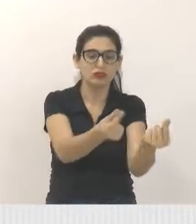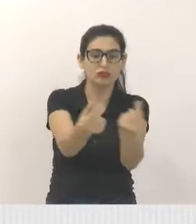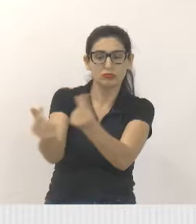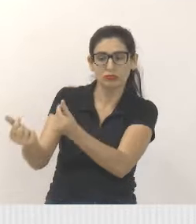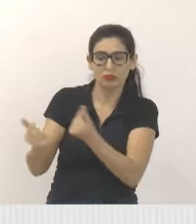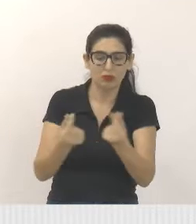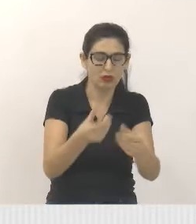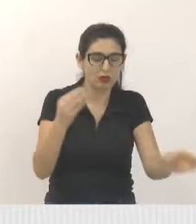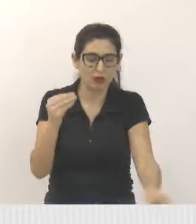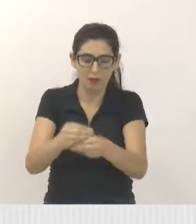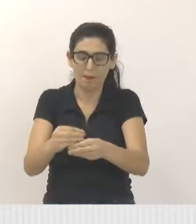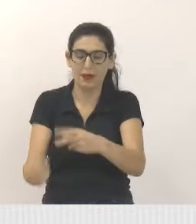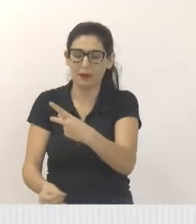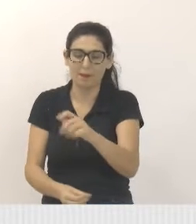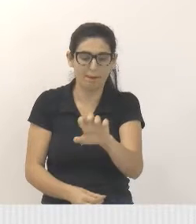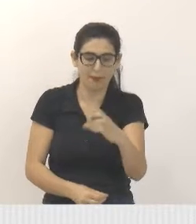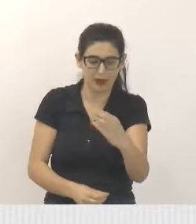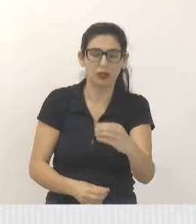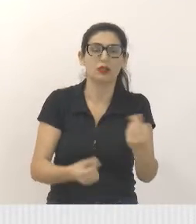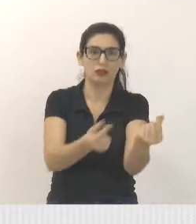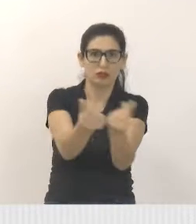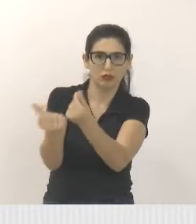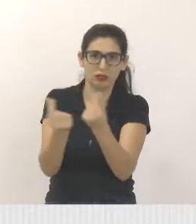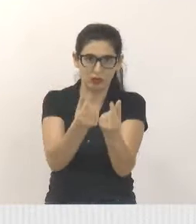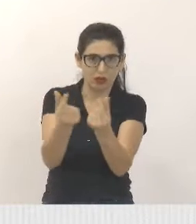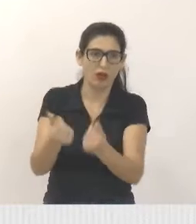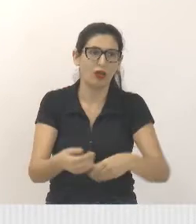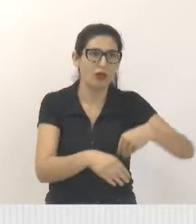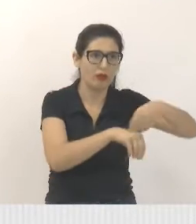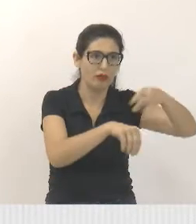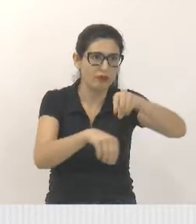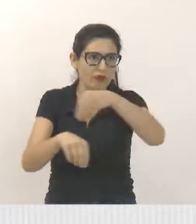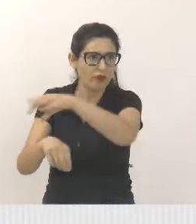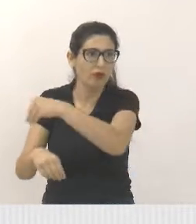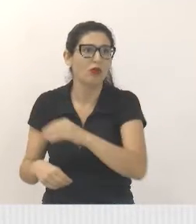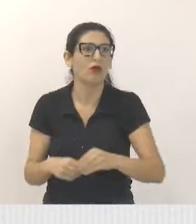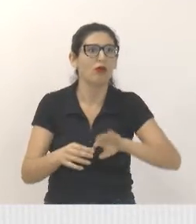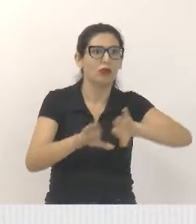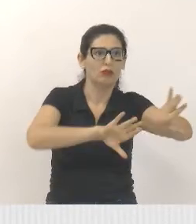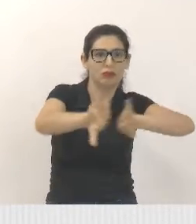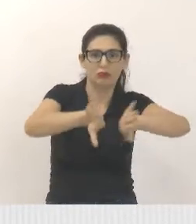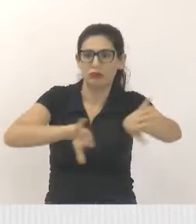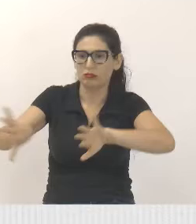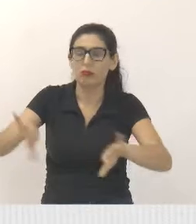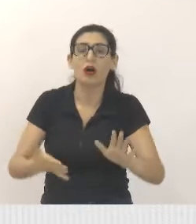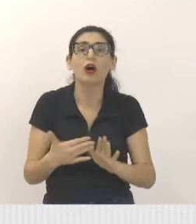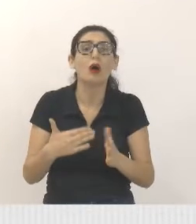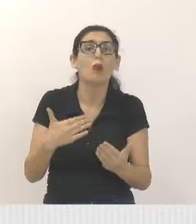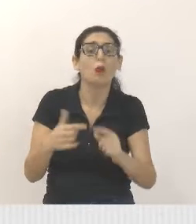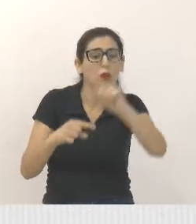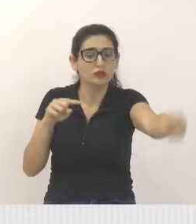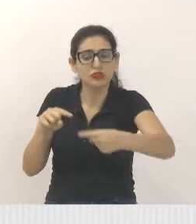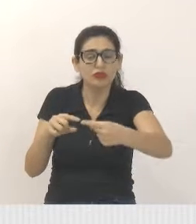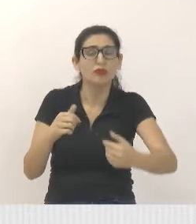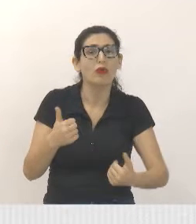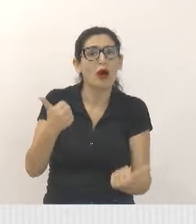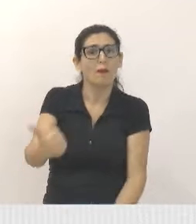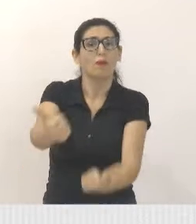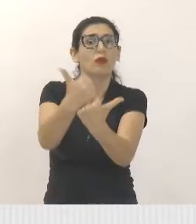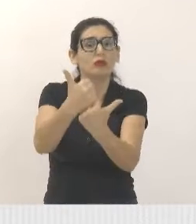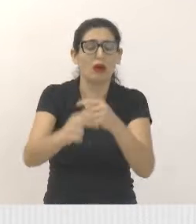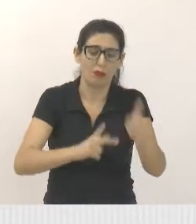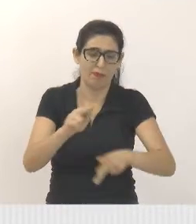nosso único centro de atenção psicossocial para essa